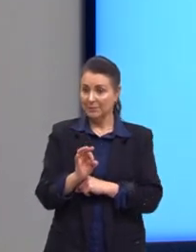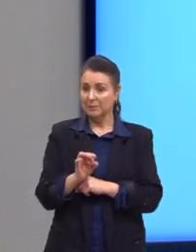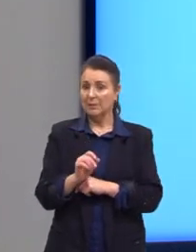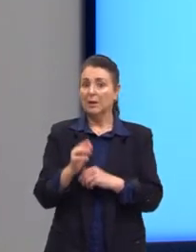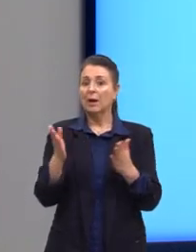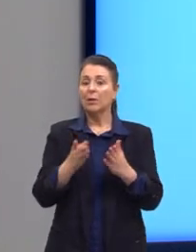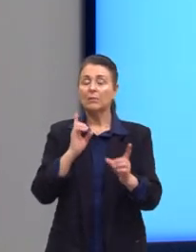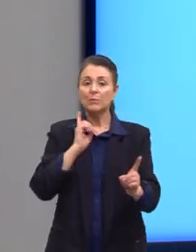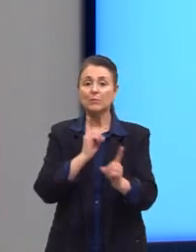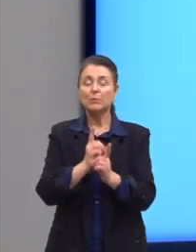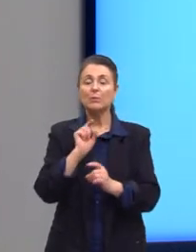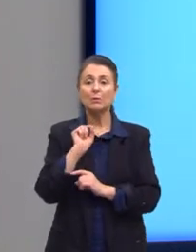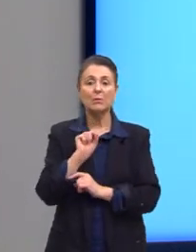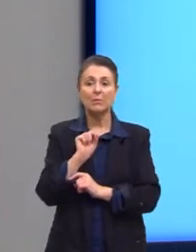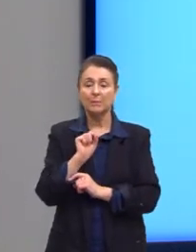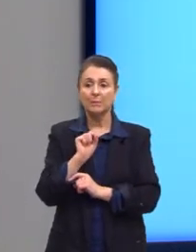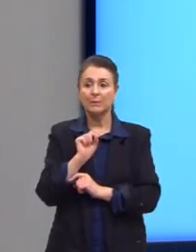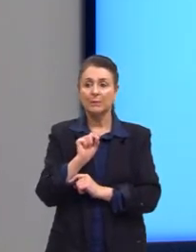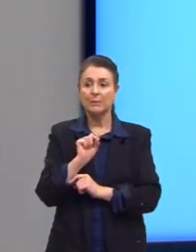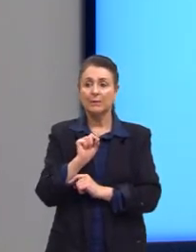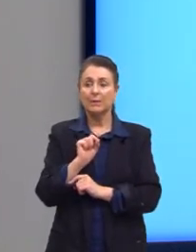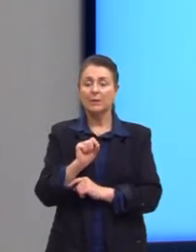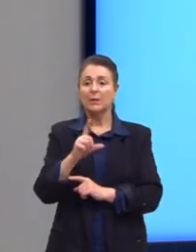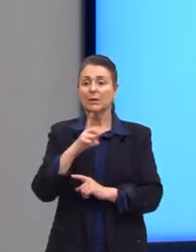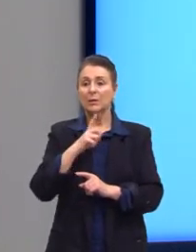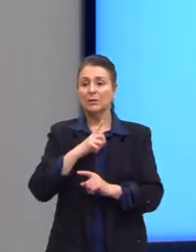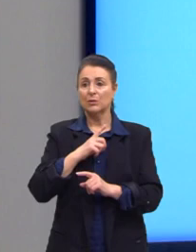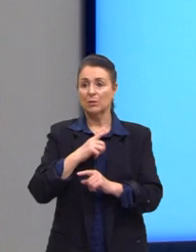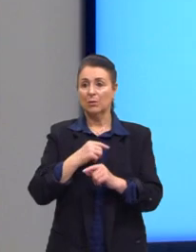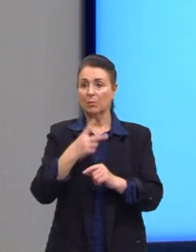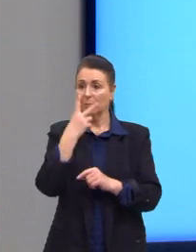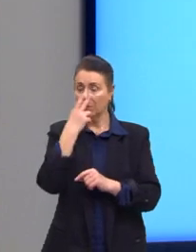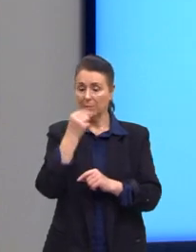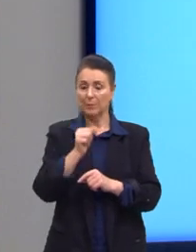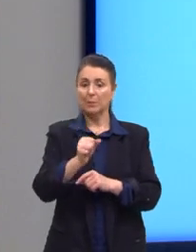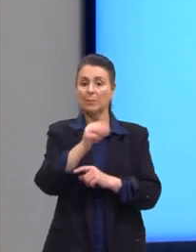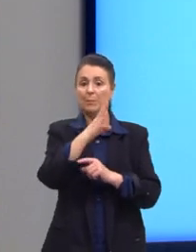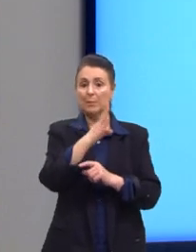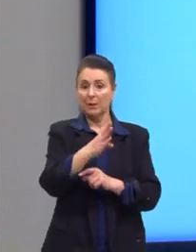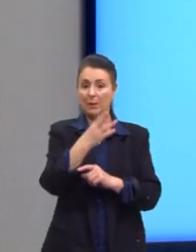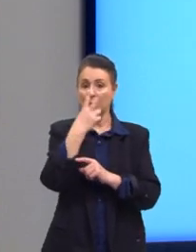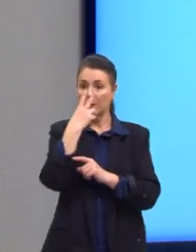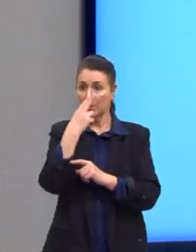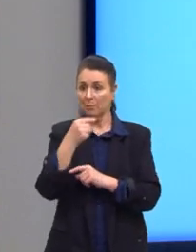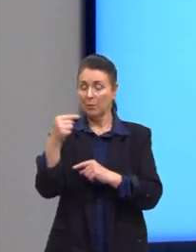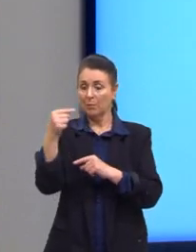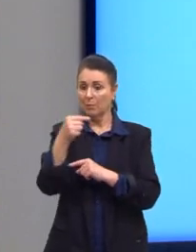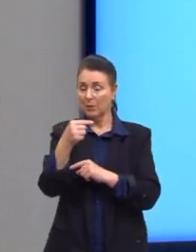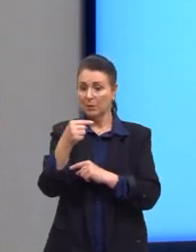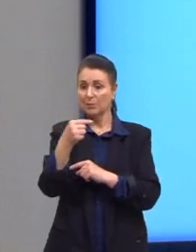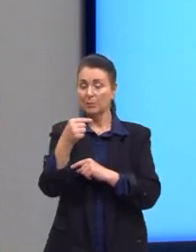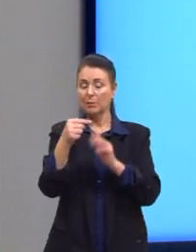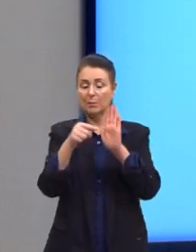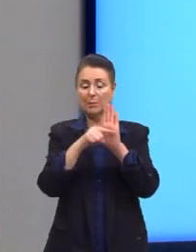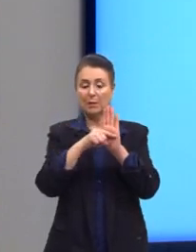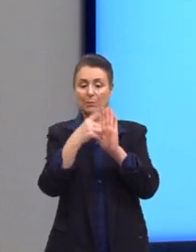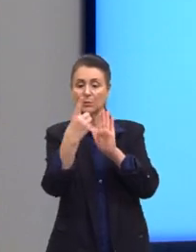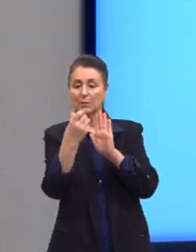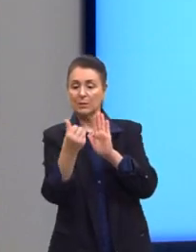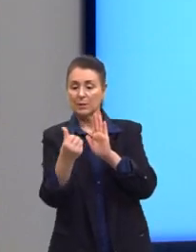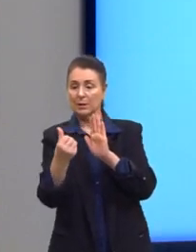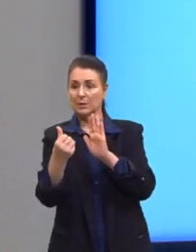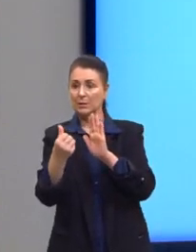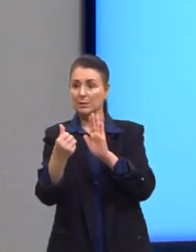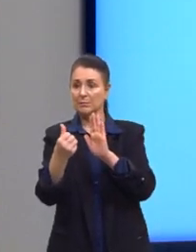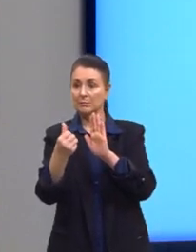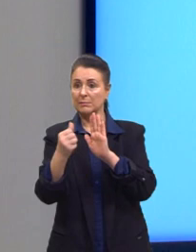descobrir agora, então, gente? Nós tínhamos uma igualdade. B é igual a menos 16 vezes A, mas o A